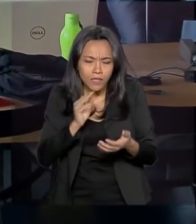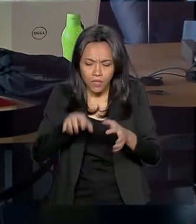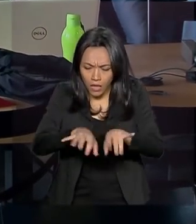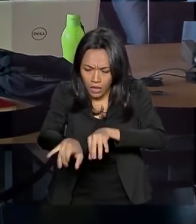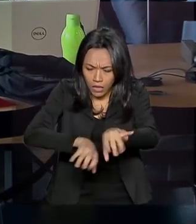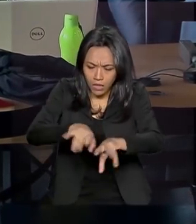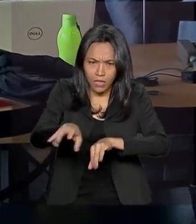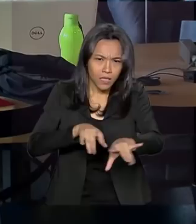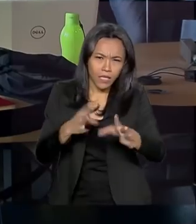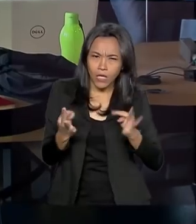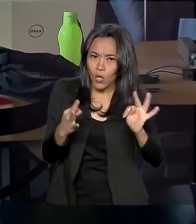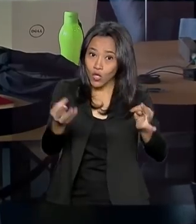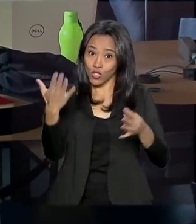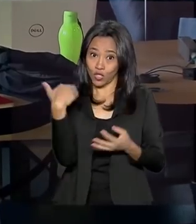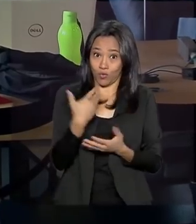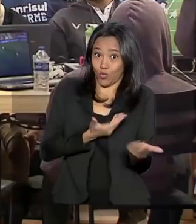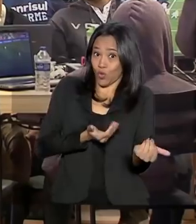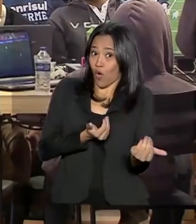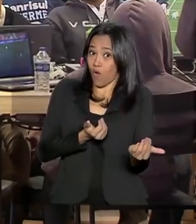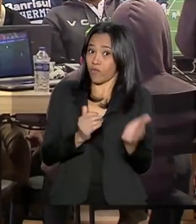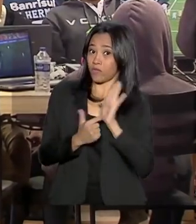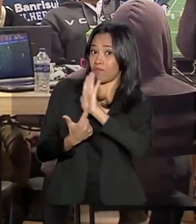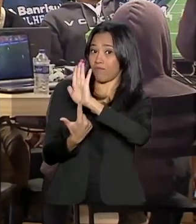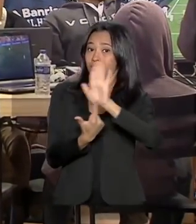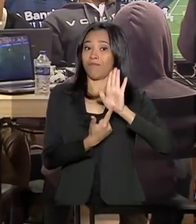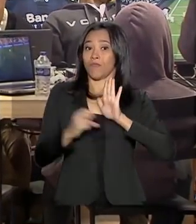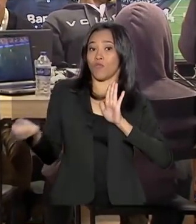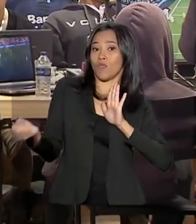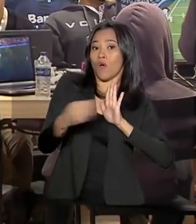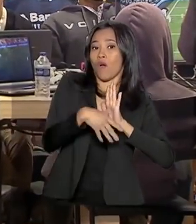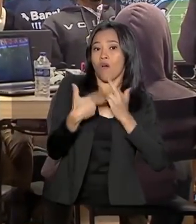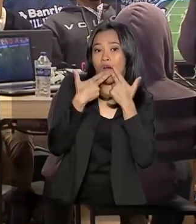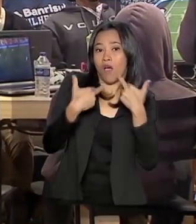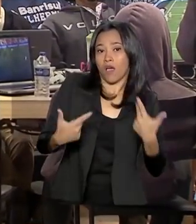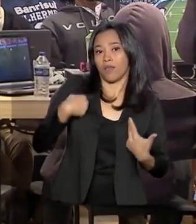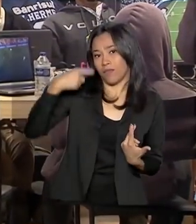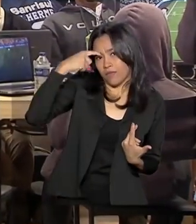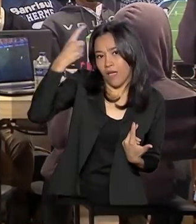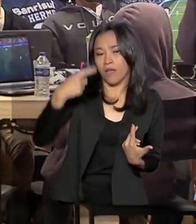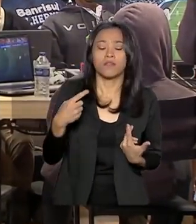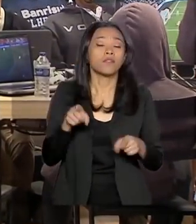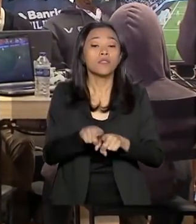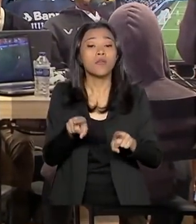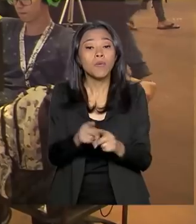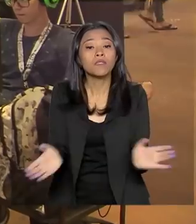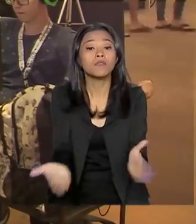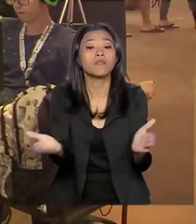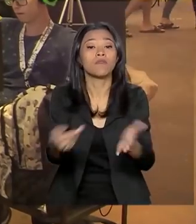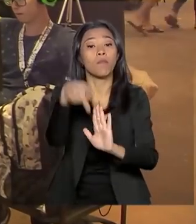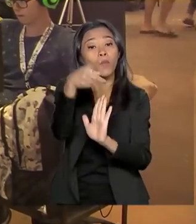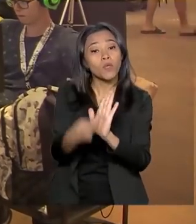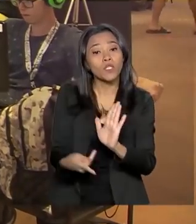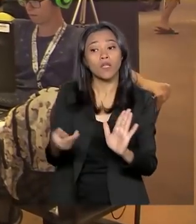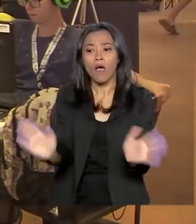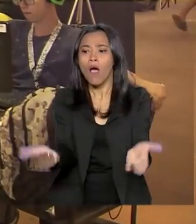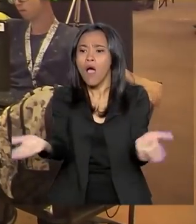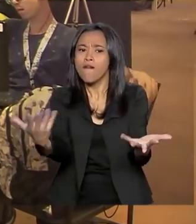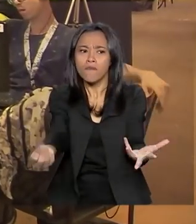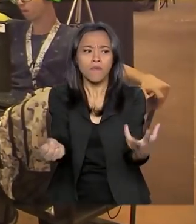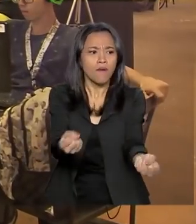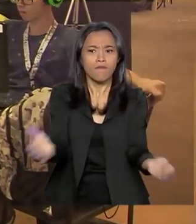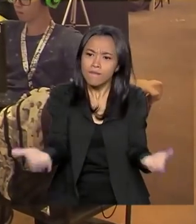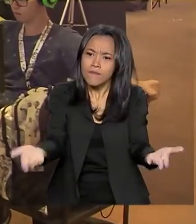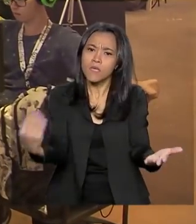para jovens mostrarem novas ideias e desenvolverem projetos para conscientizar a população sobre a importância das